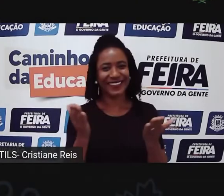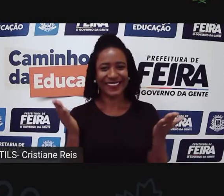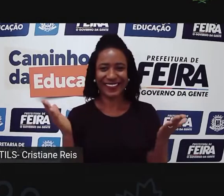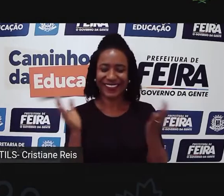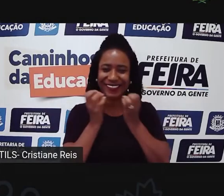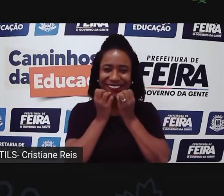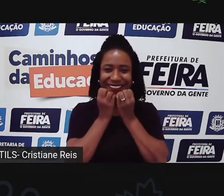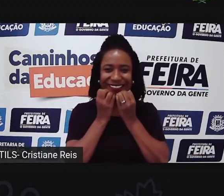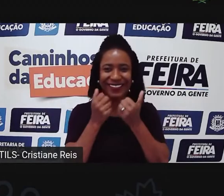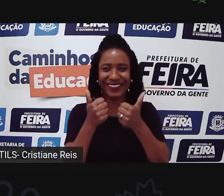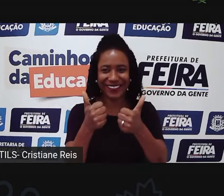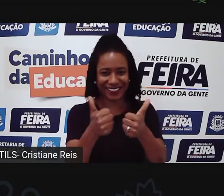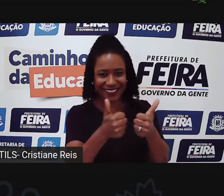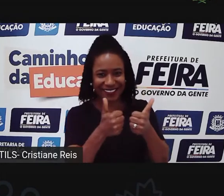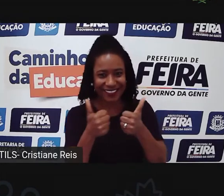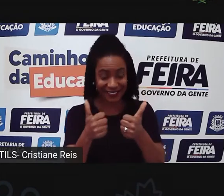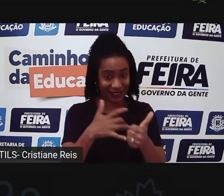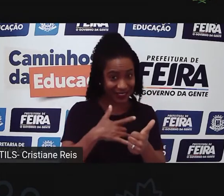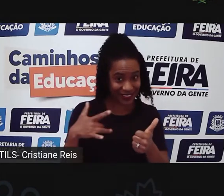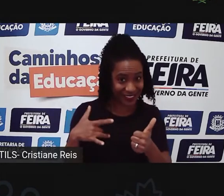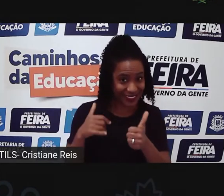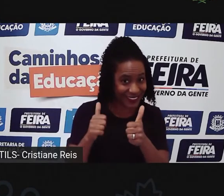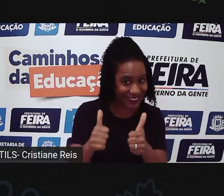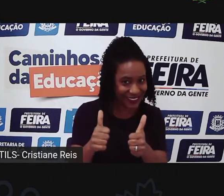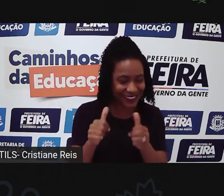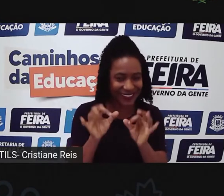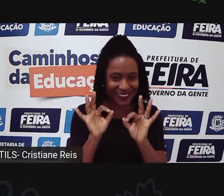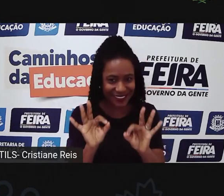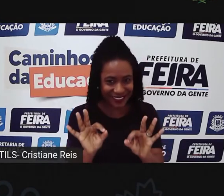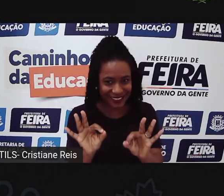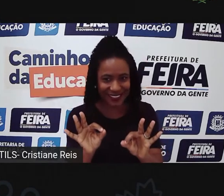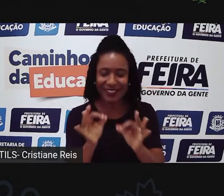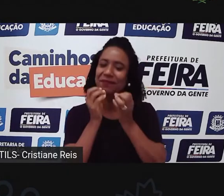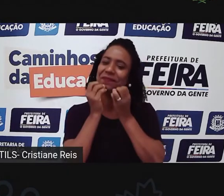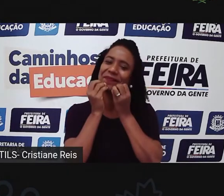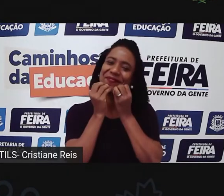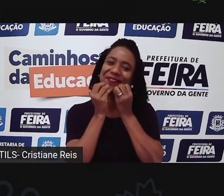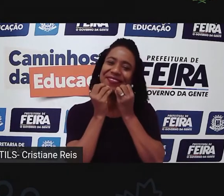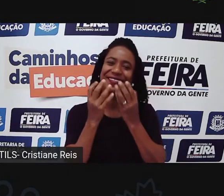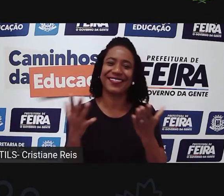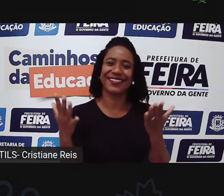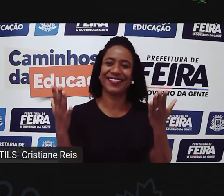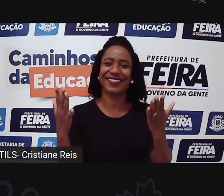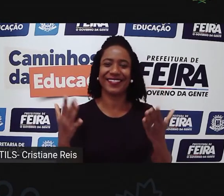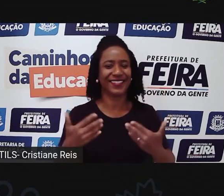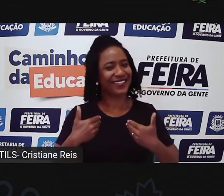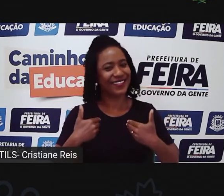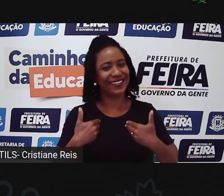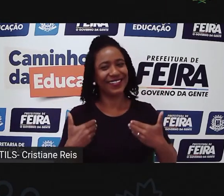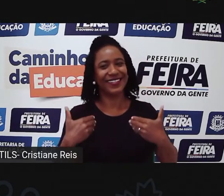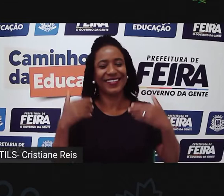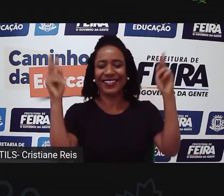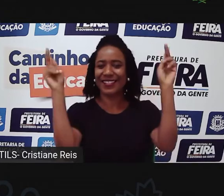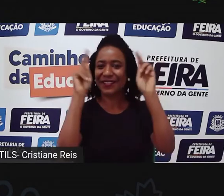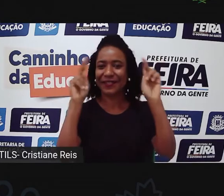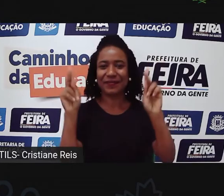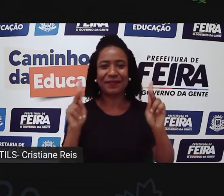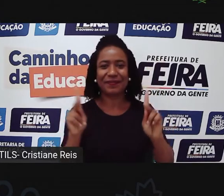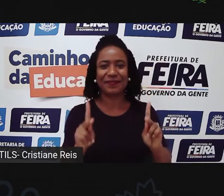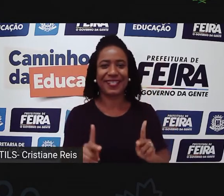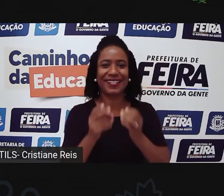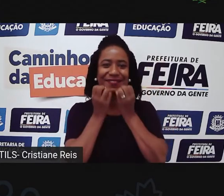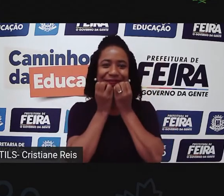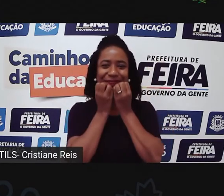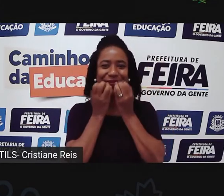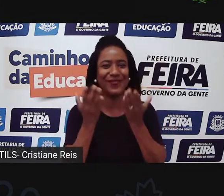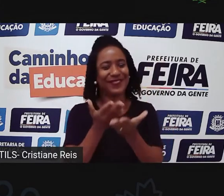Olá, amores! Tudo certinho com vocês? Pois comigo está sendo a maior paz e eu desejo essa